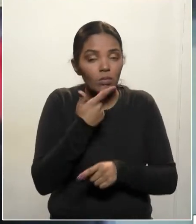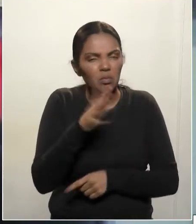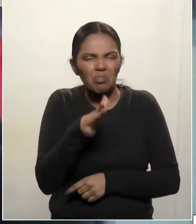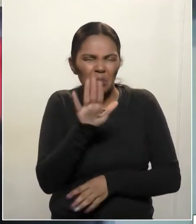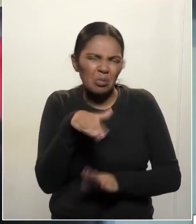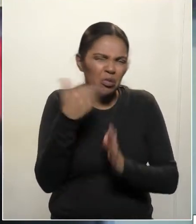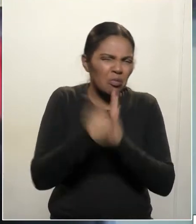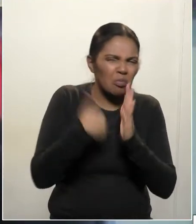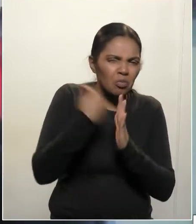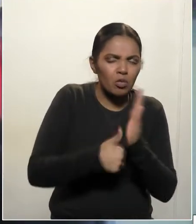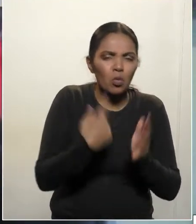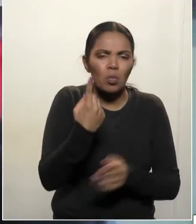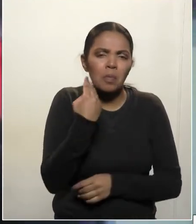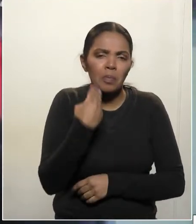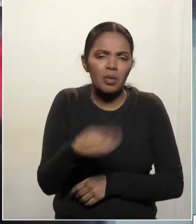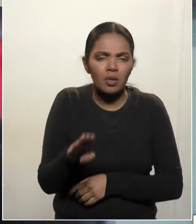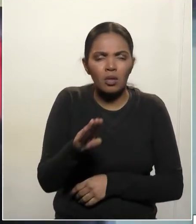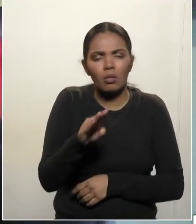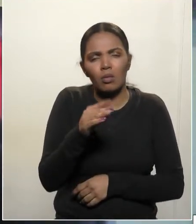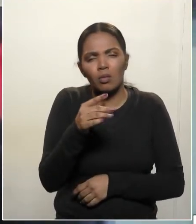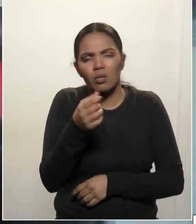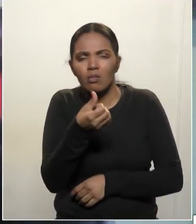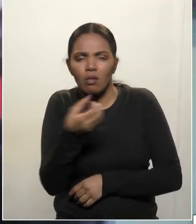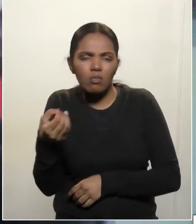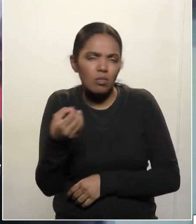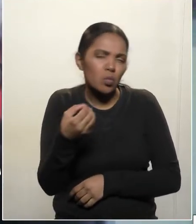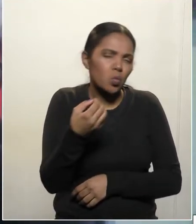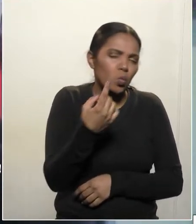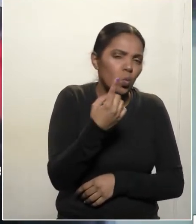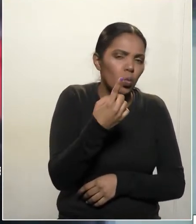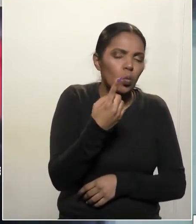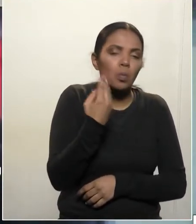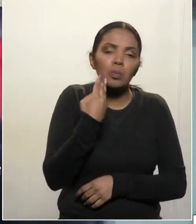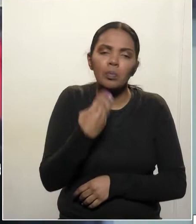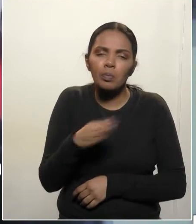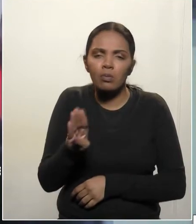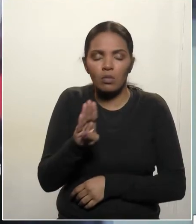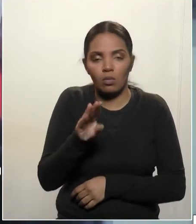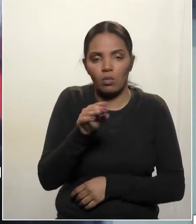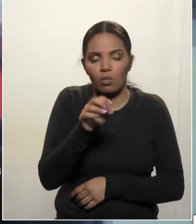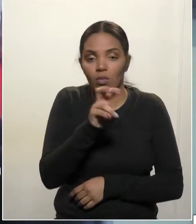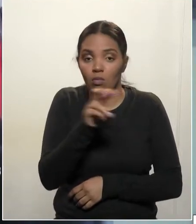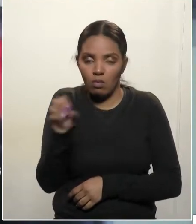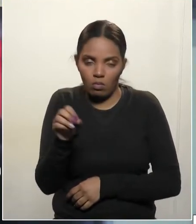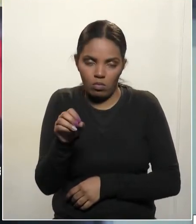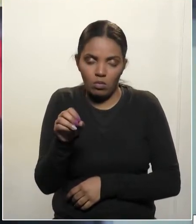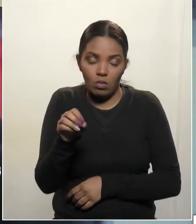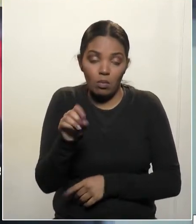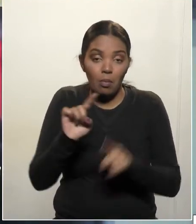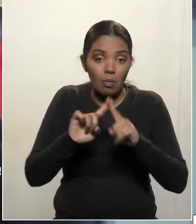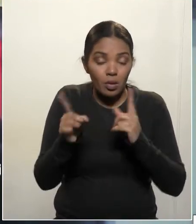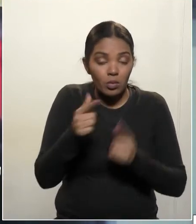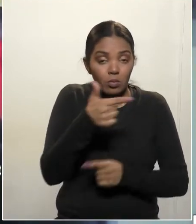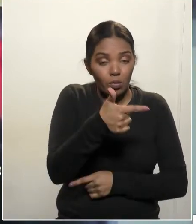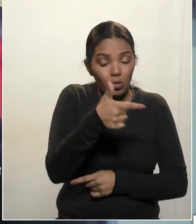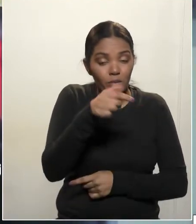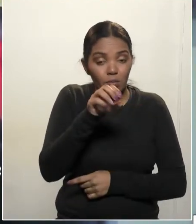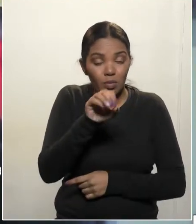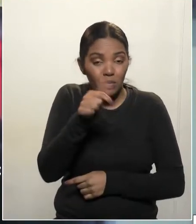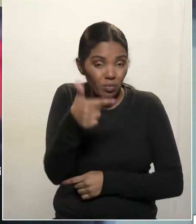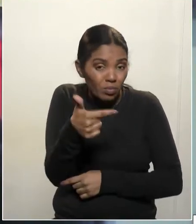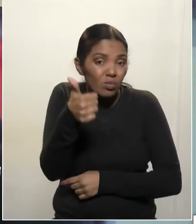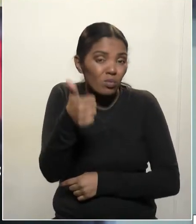estimado entre R bilhão e R 600 milhões e R 1 bilhão e R 800 milhões. E o déficit de 2021 é estimado em R$ bilhões, já